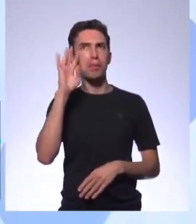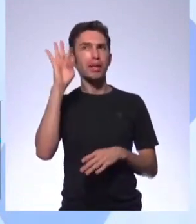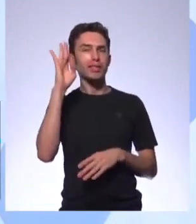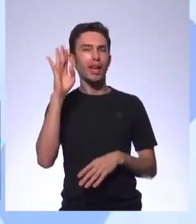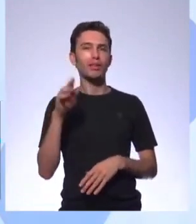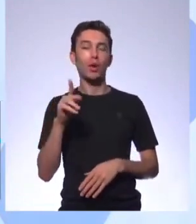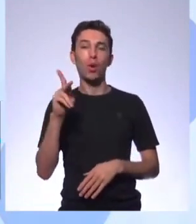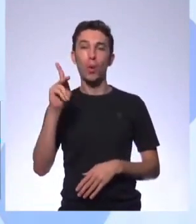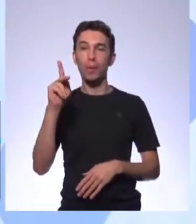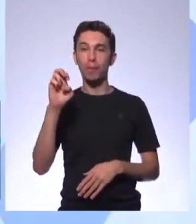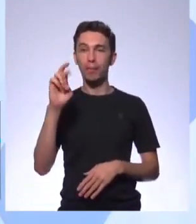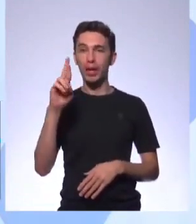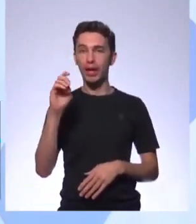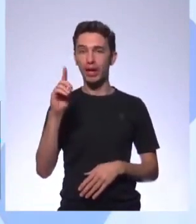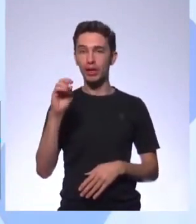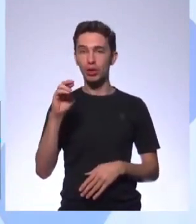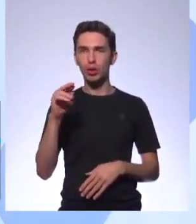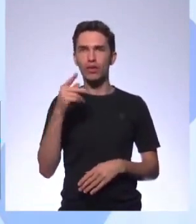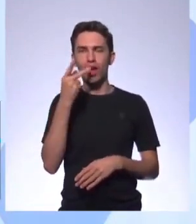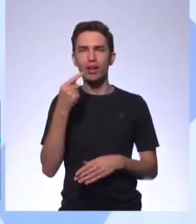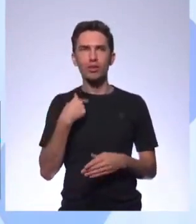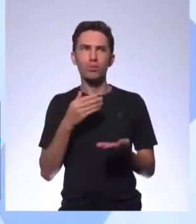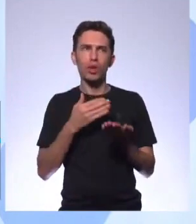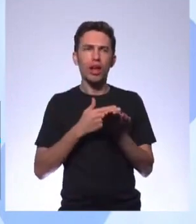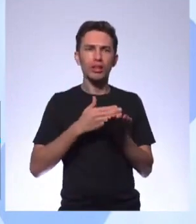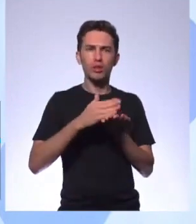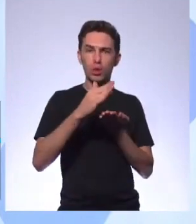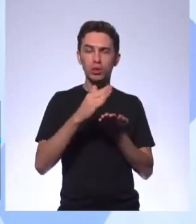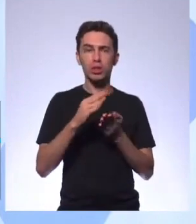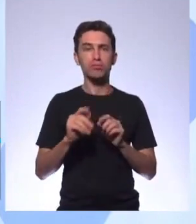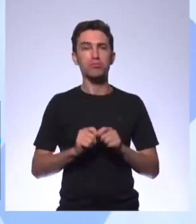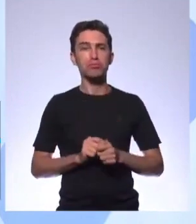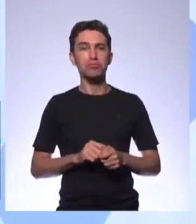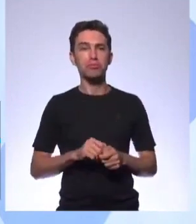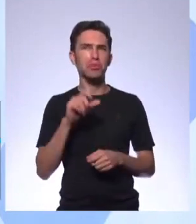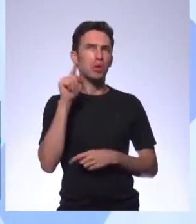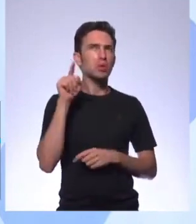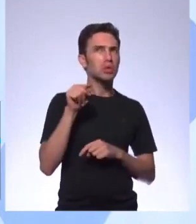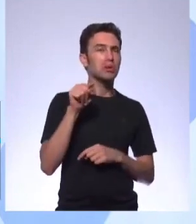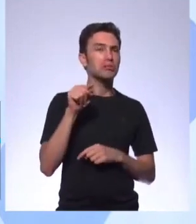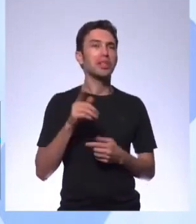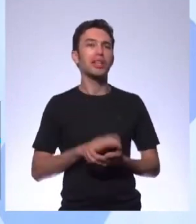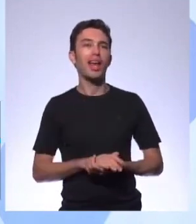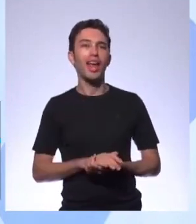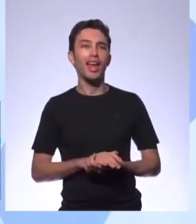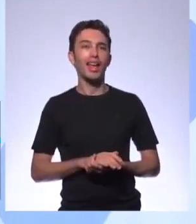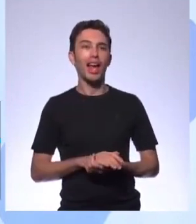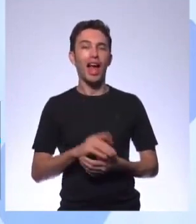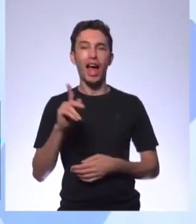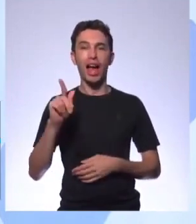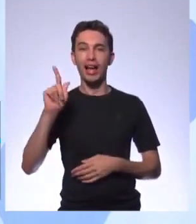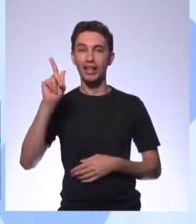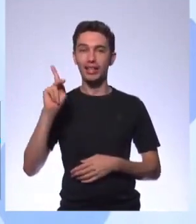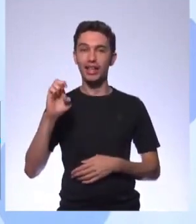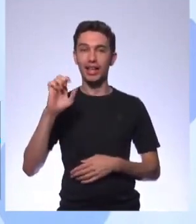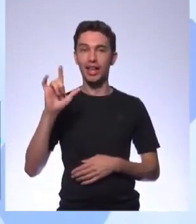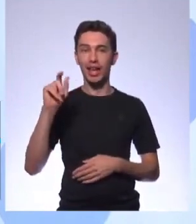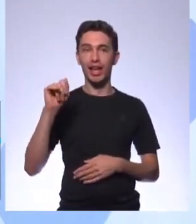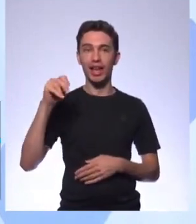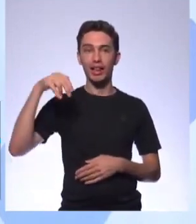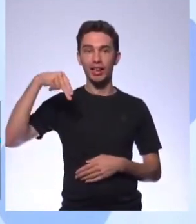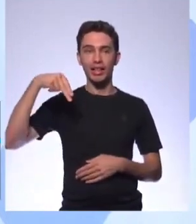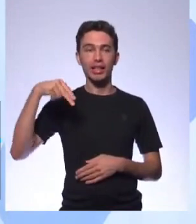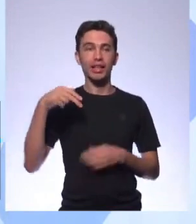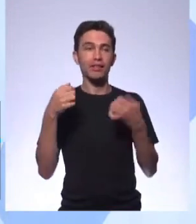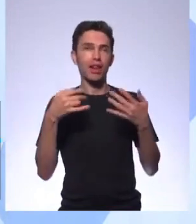Pedro Lucas fala sobre a introdução. Introdução? E pergunta, interrogação. A Kellen, saber do que